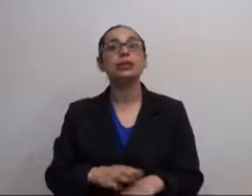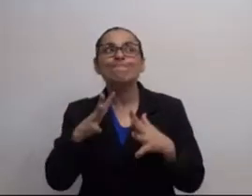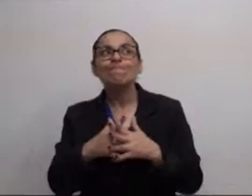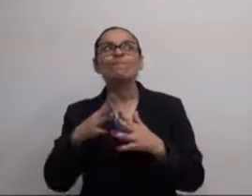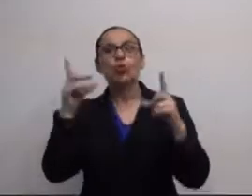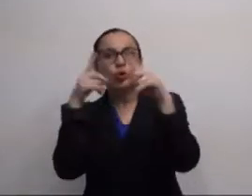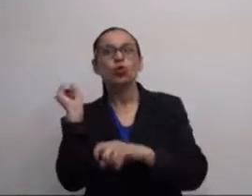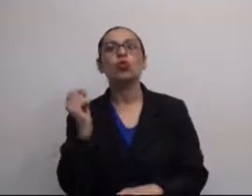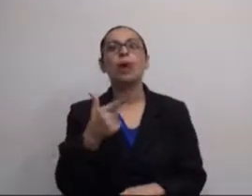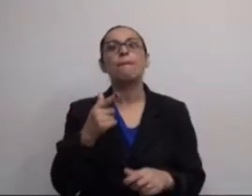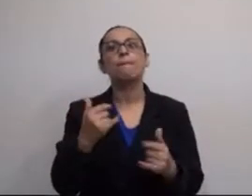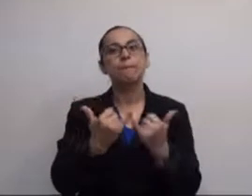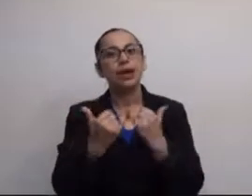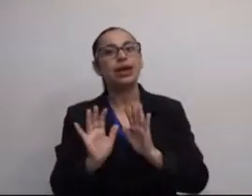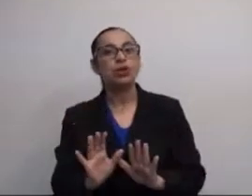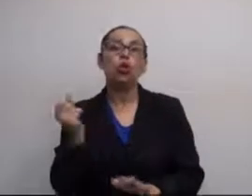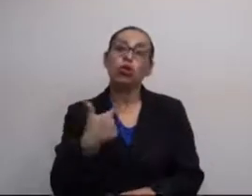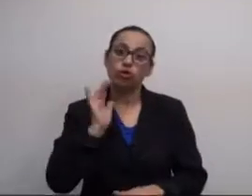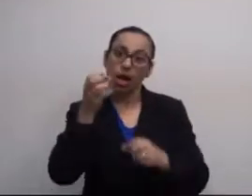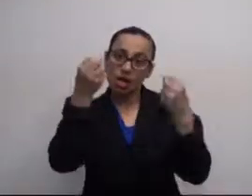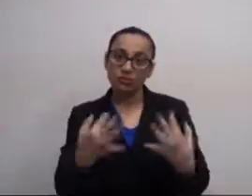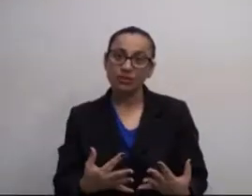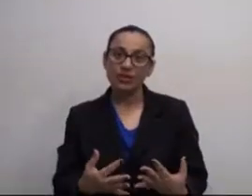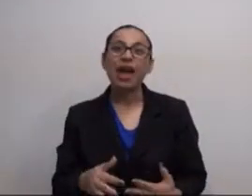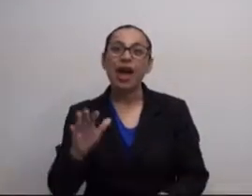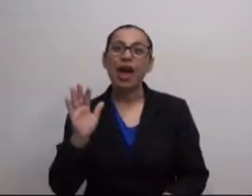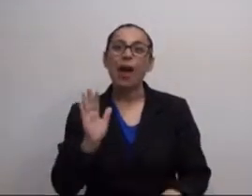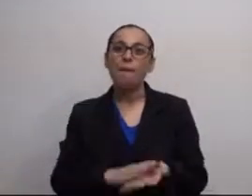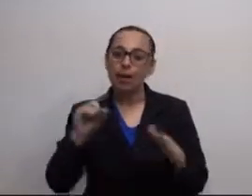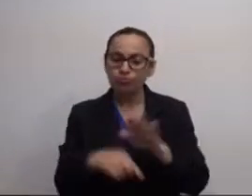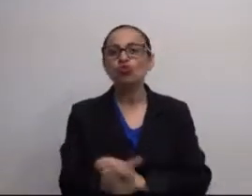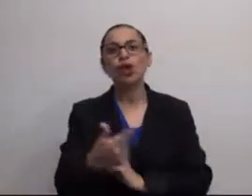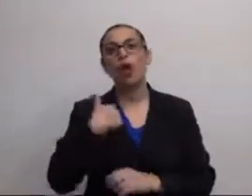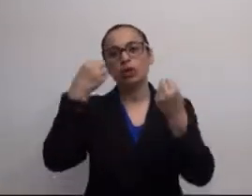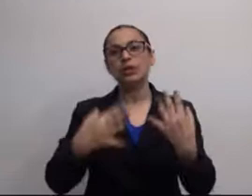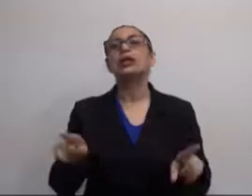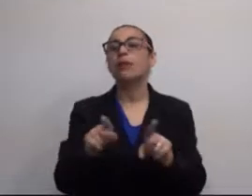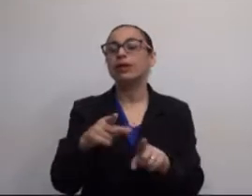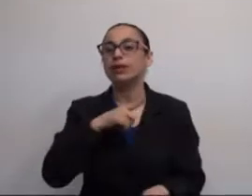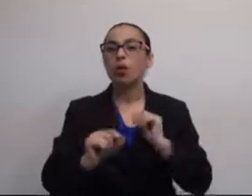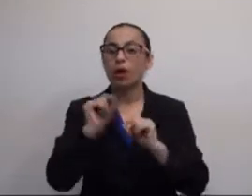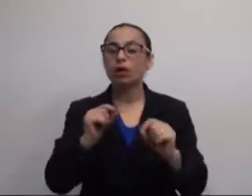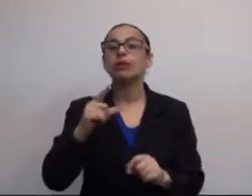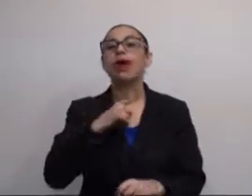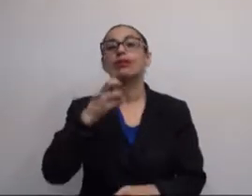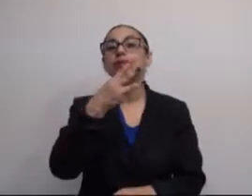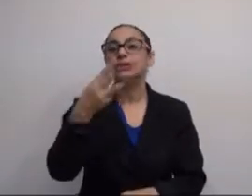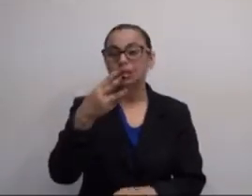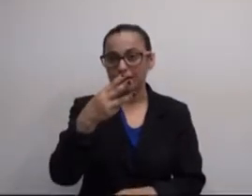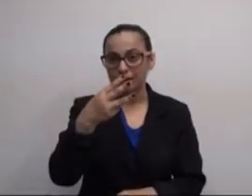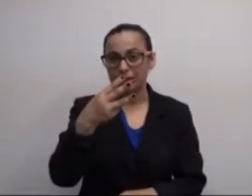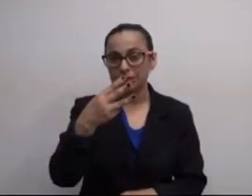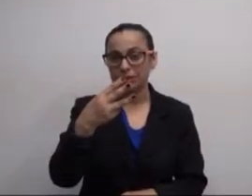O MOU, na verdade, é mais complexo do que ele parece. Ou do que eu já expliquei. É mais complexo do que tudo isso que eu já